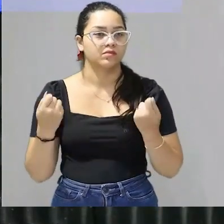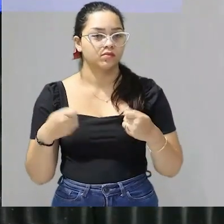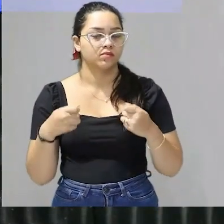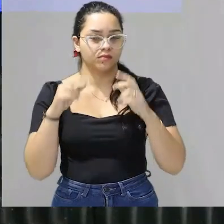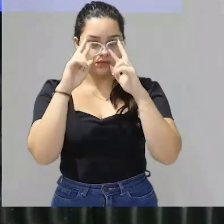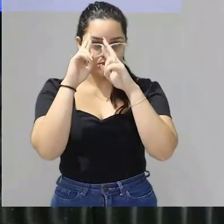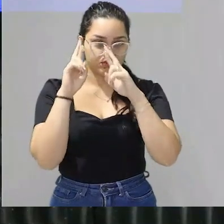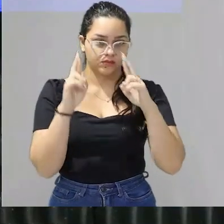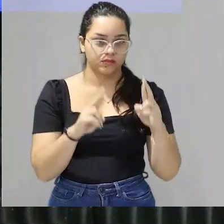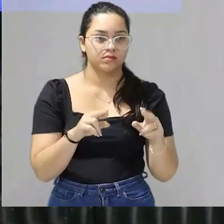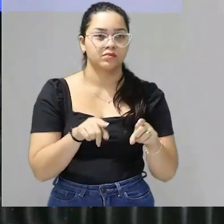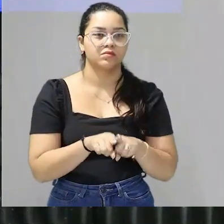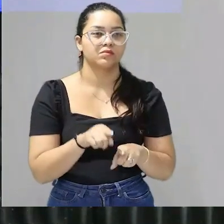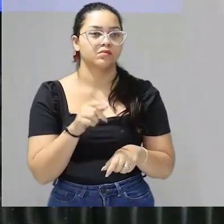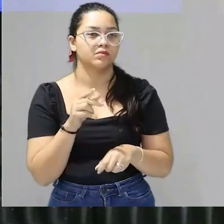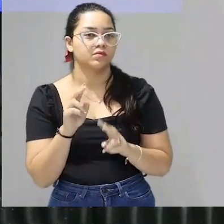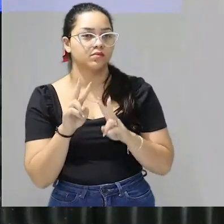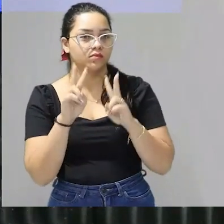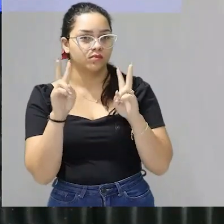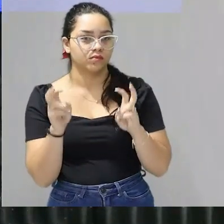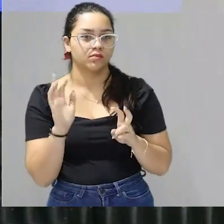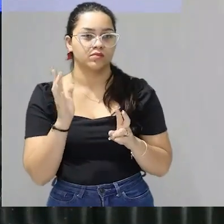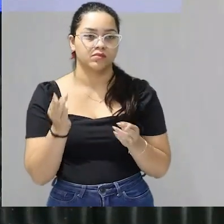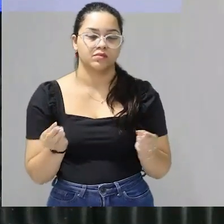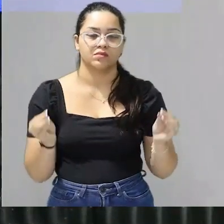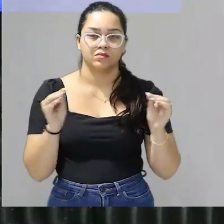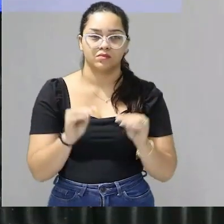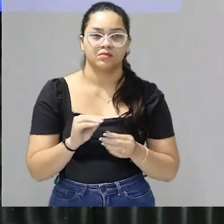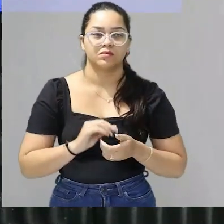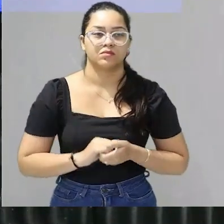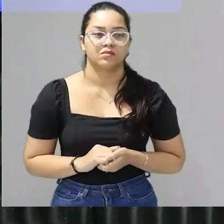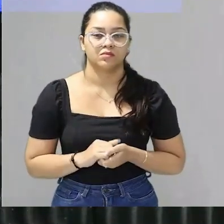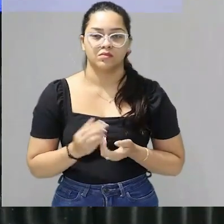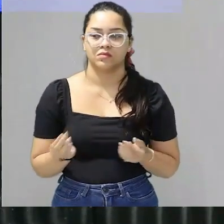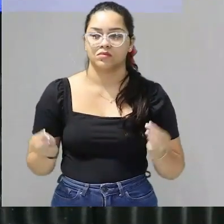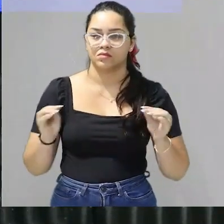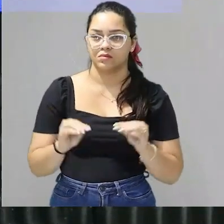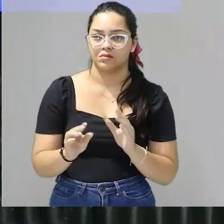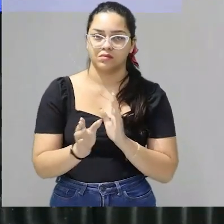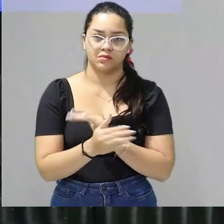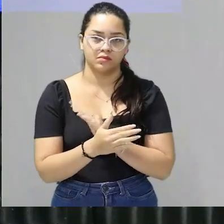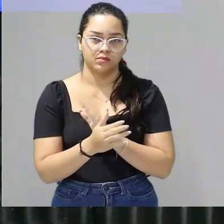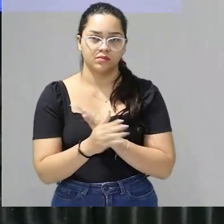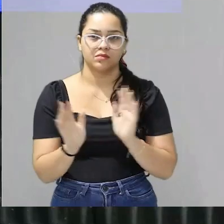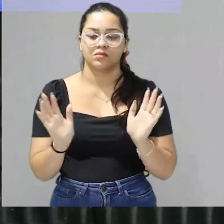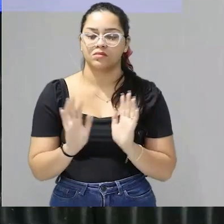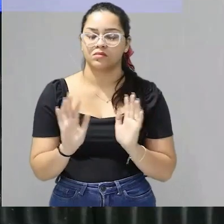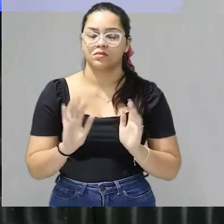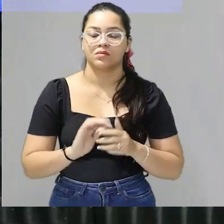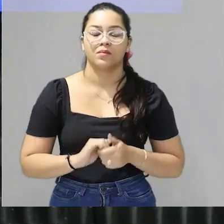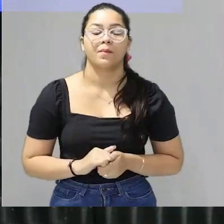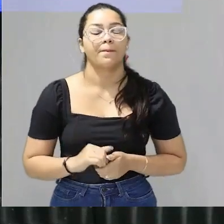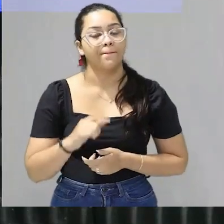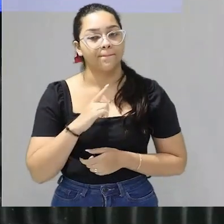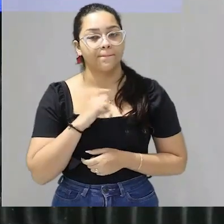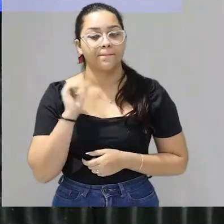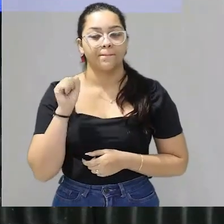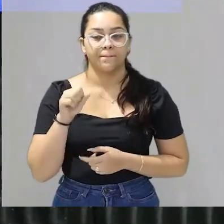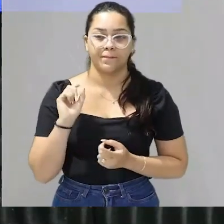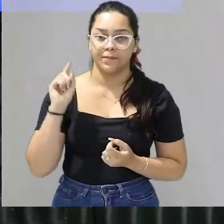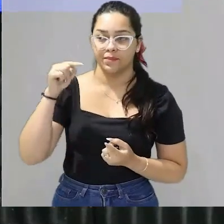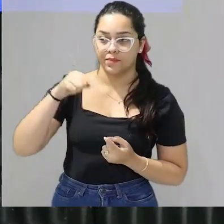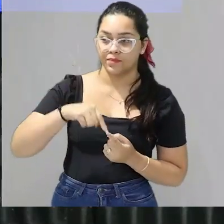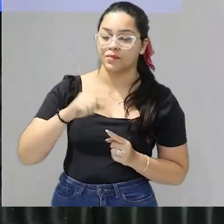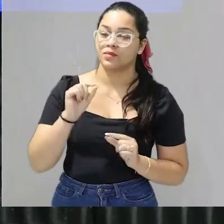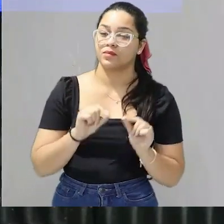respeitar esse tema que foi colocado pela banca ele não foi colocado ali de forma aleatória ele tem um objetivo